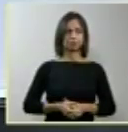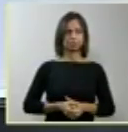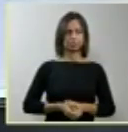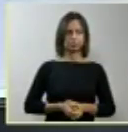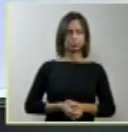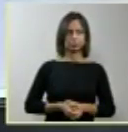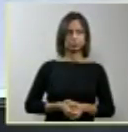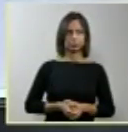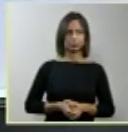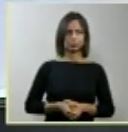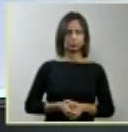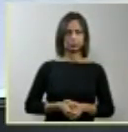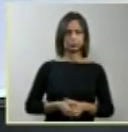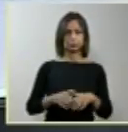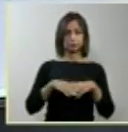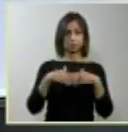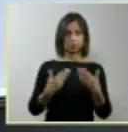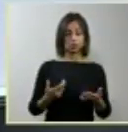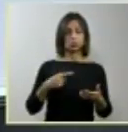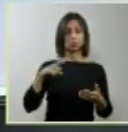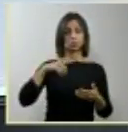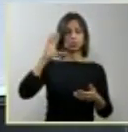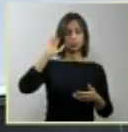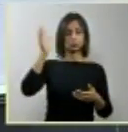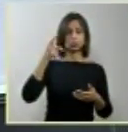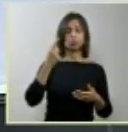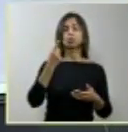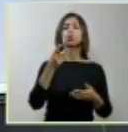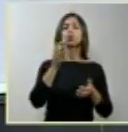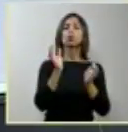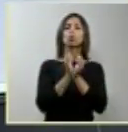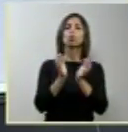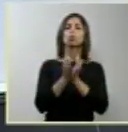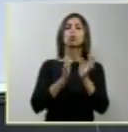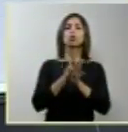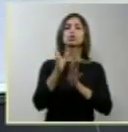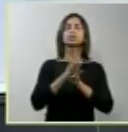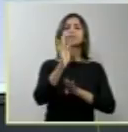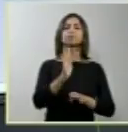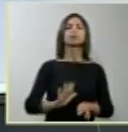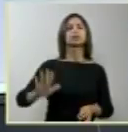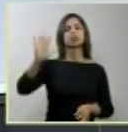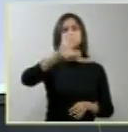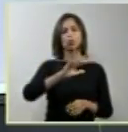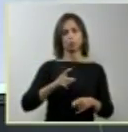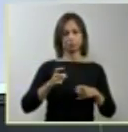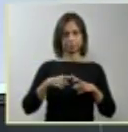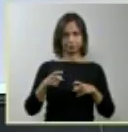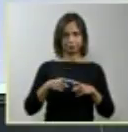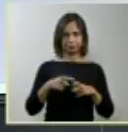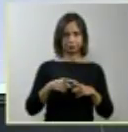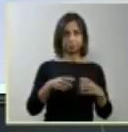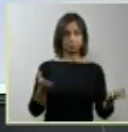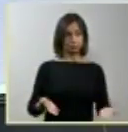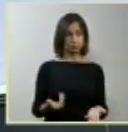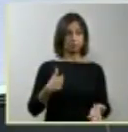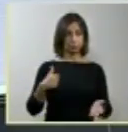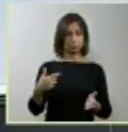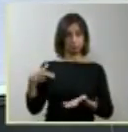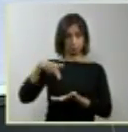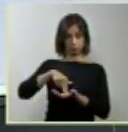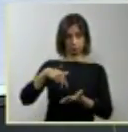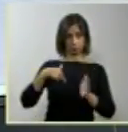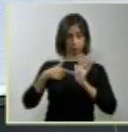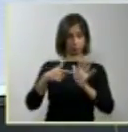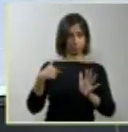Por uma resolução do Conselho Federal de Medicina, e aqui representando toda a